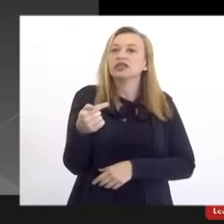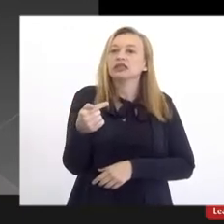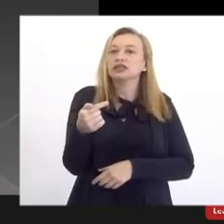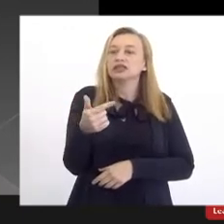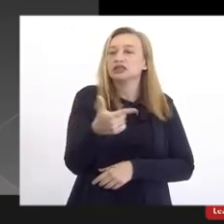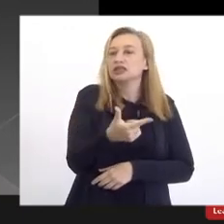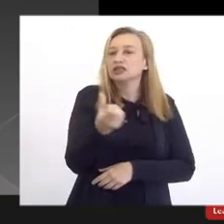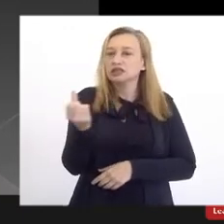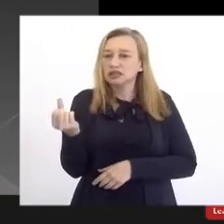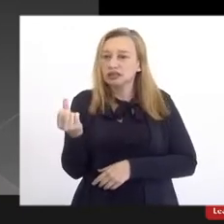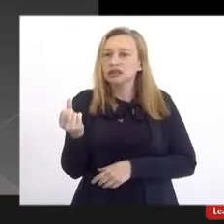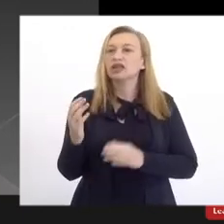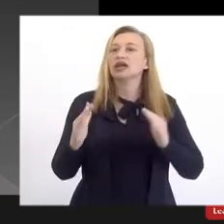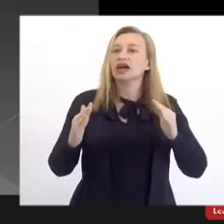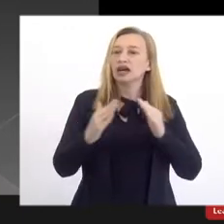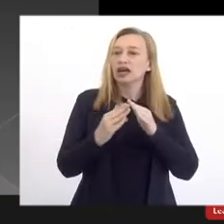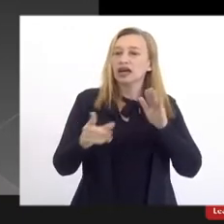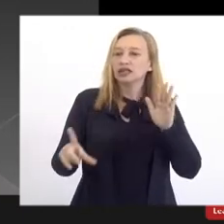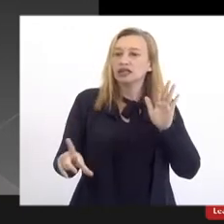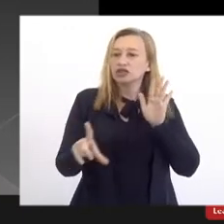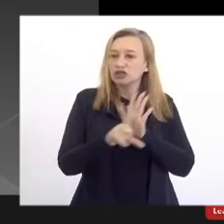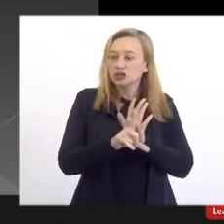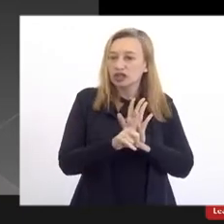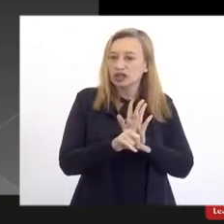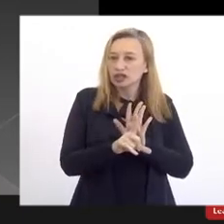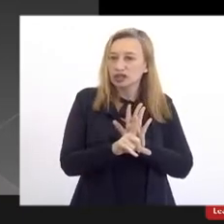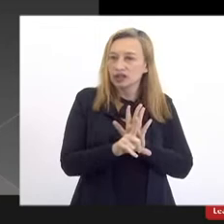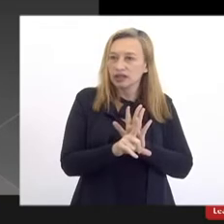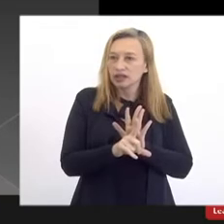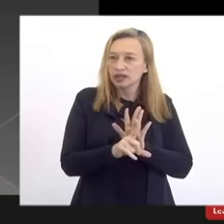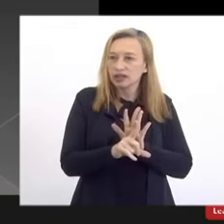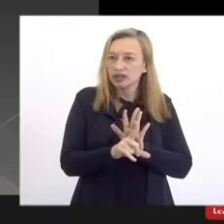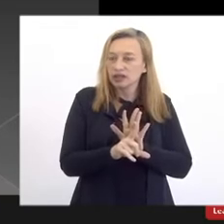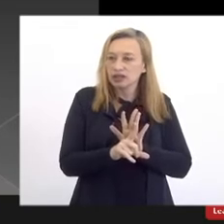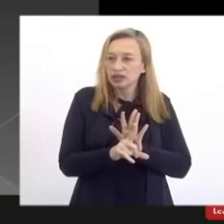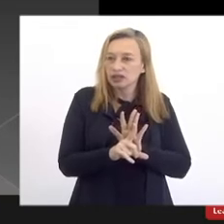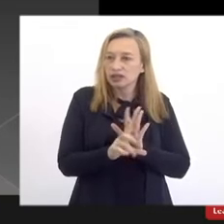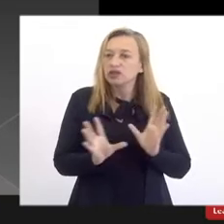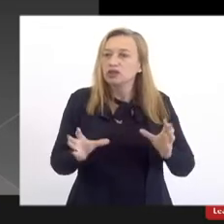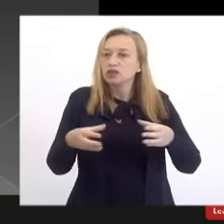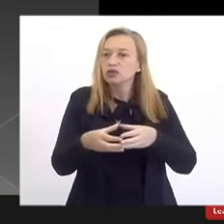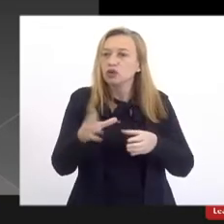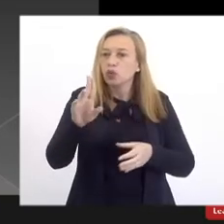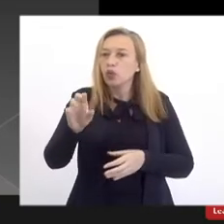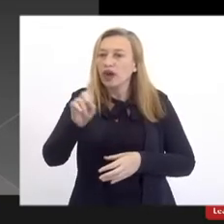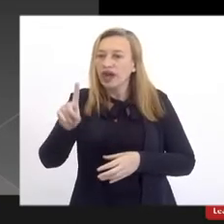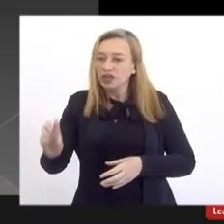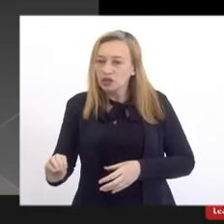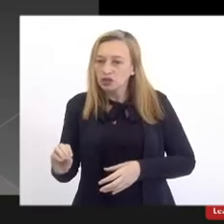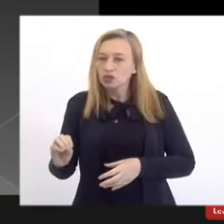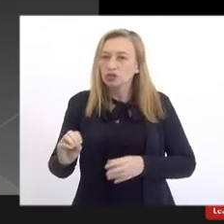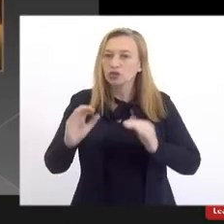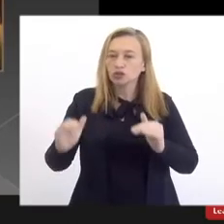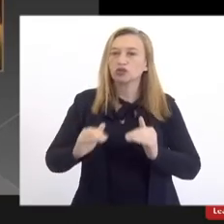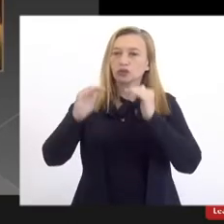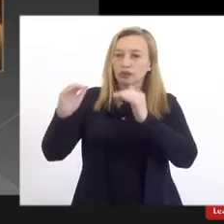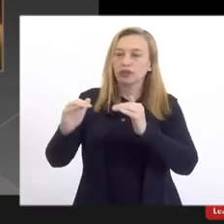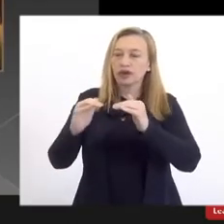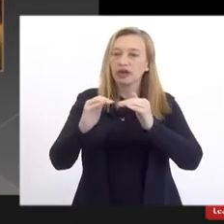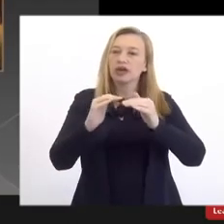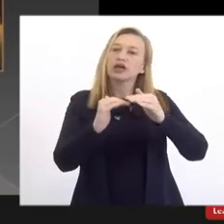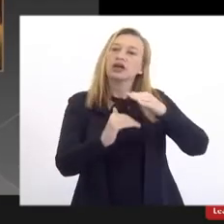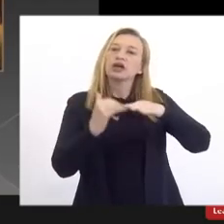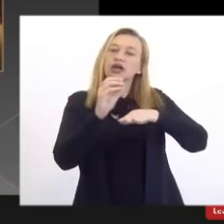aqui a Casa Legislativa, foi em comitiva na UESO no Supera Rio em 2017,